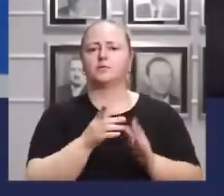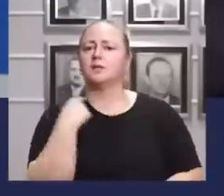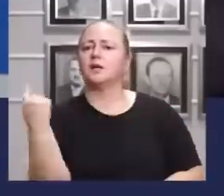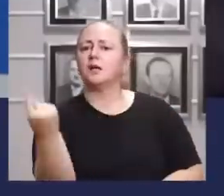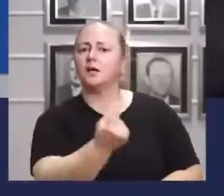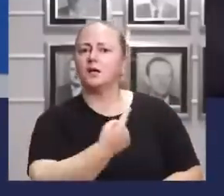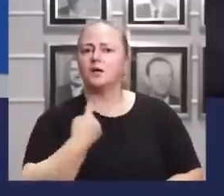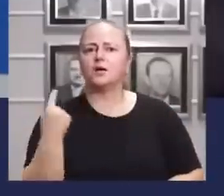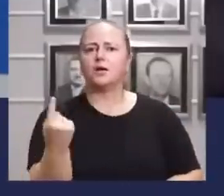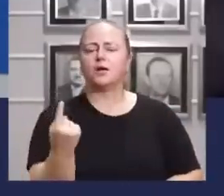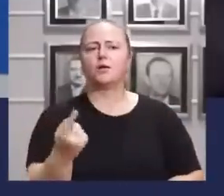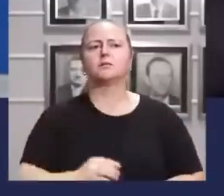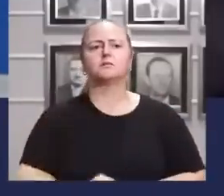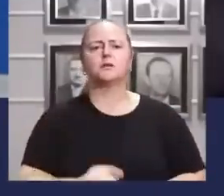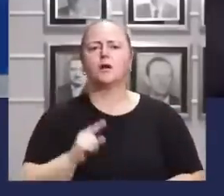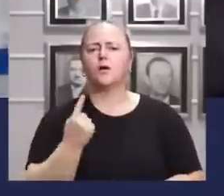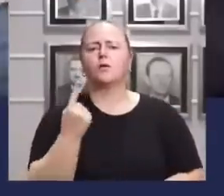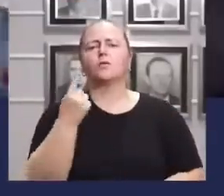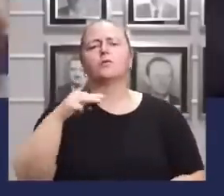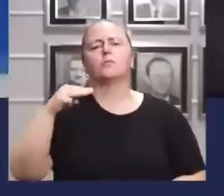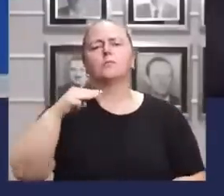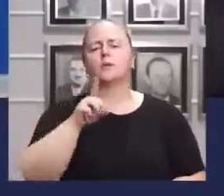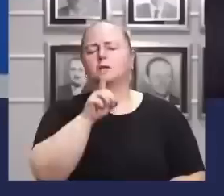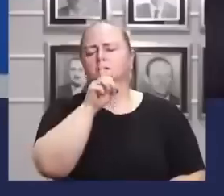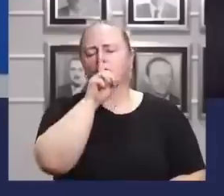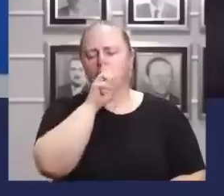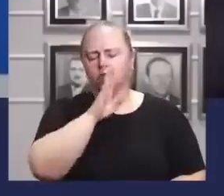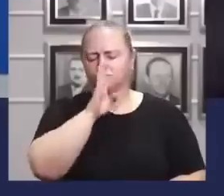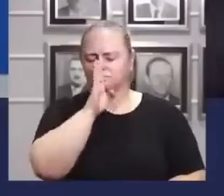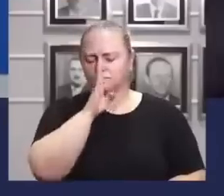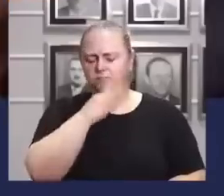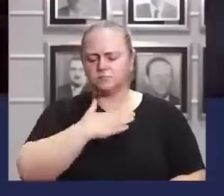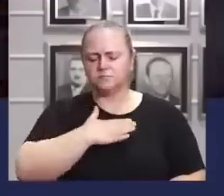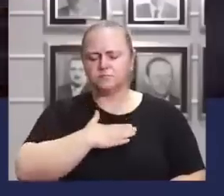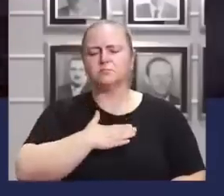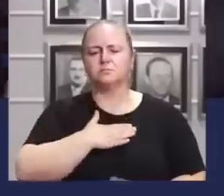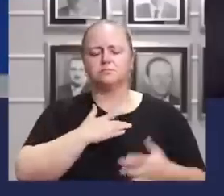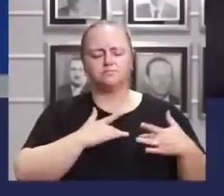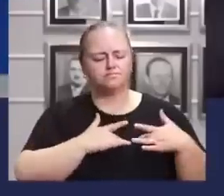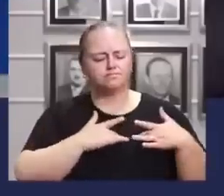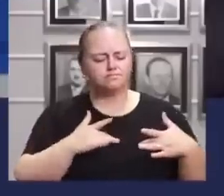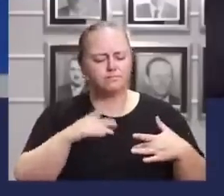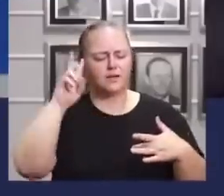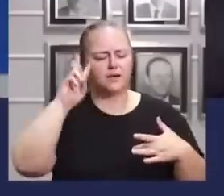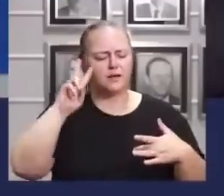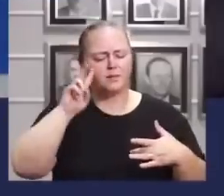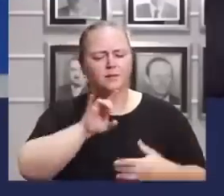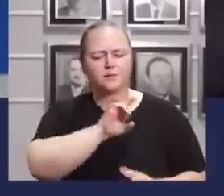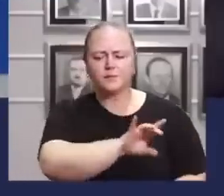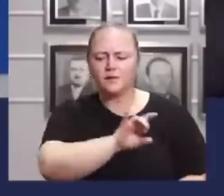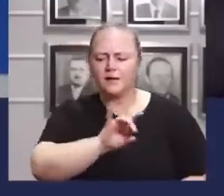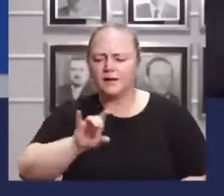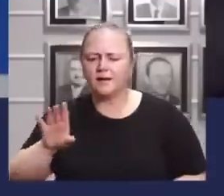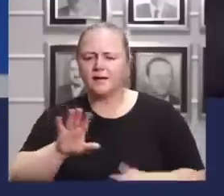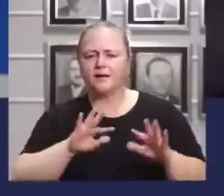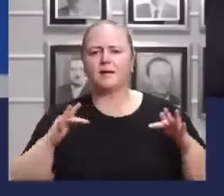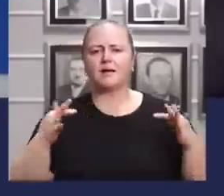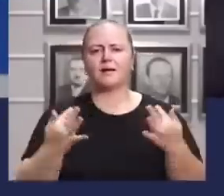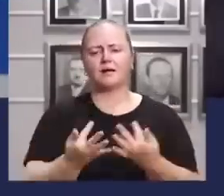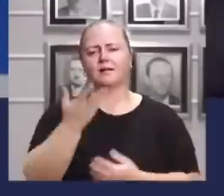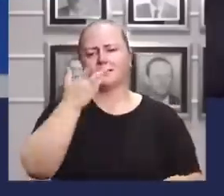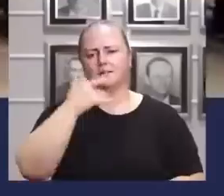um minuto de silêncio em memória e em solidariedade a cada uma dessas famílias.